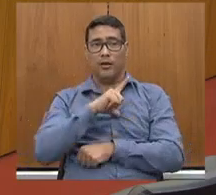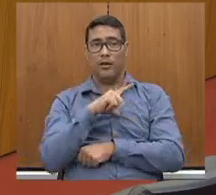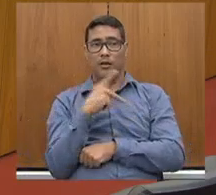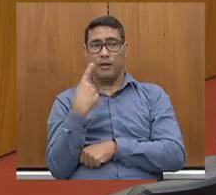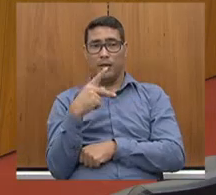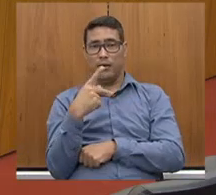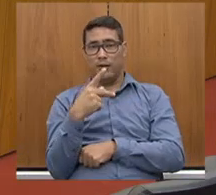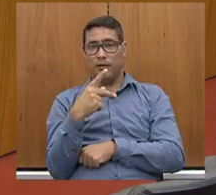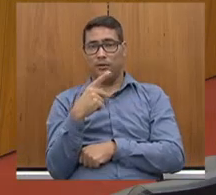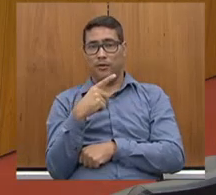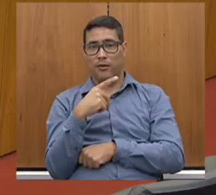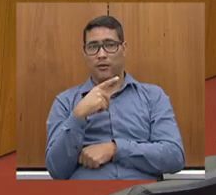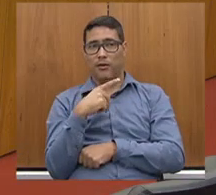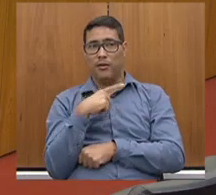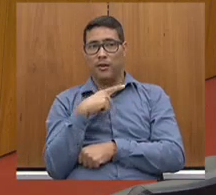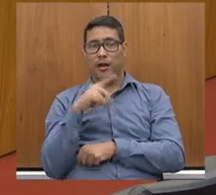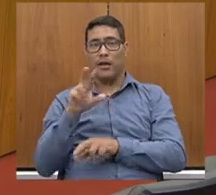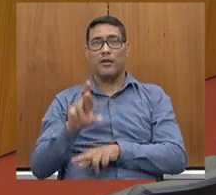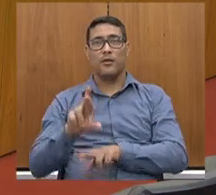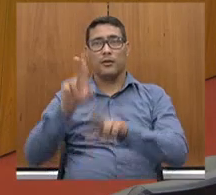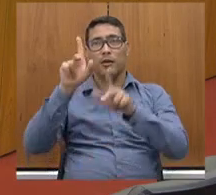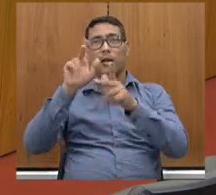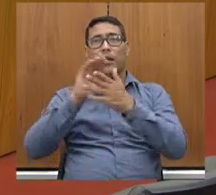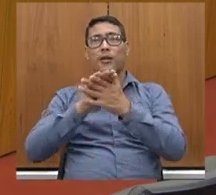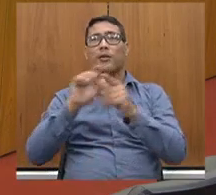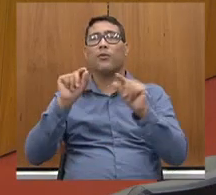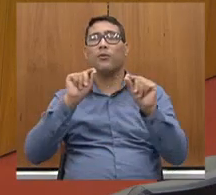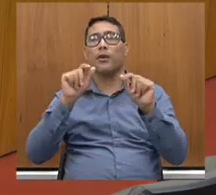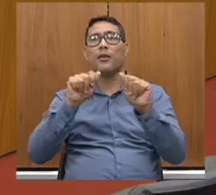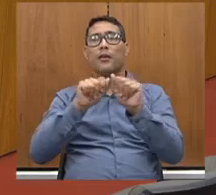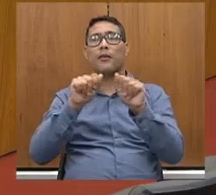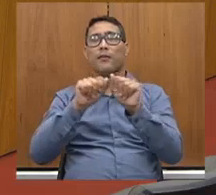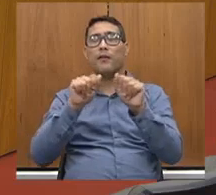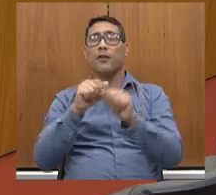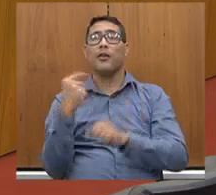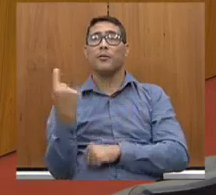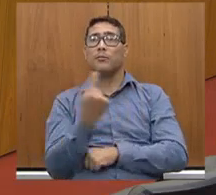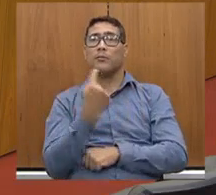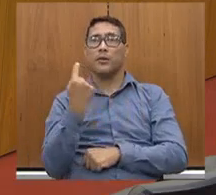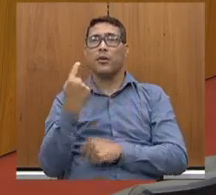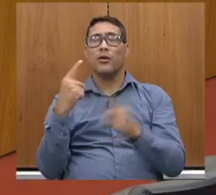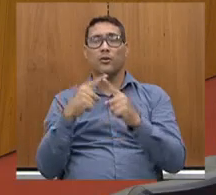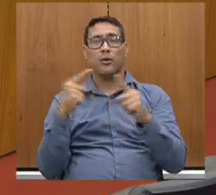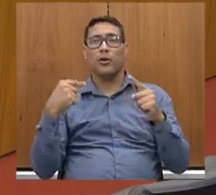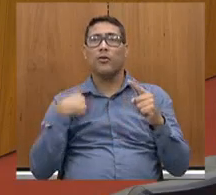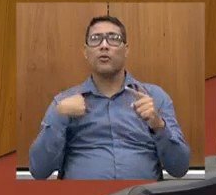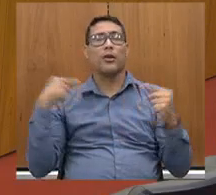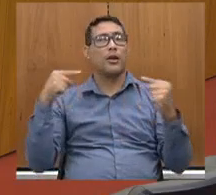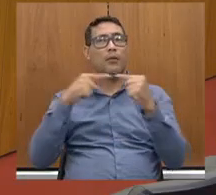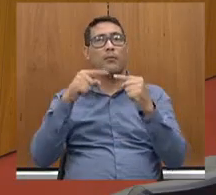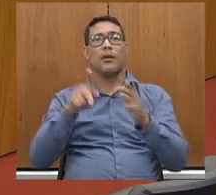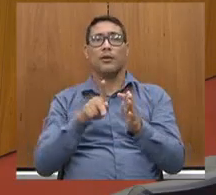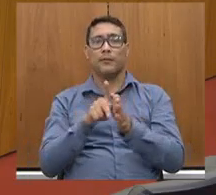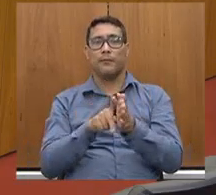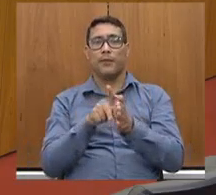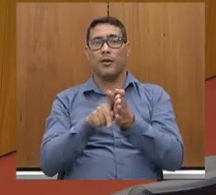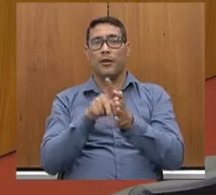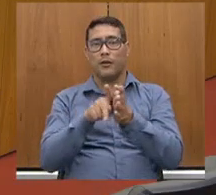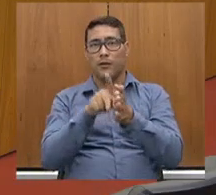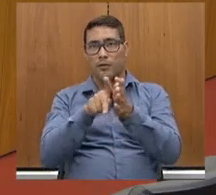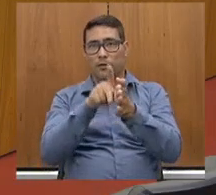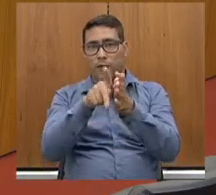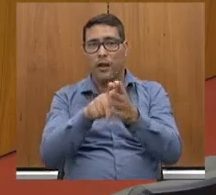a diferença que tem sido, e a diferença, João, que você fez para nós com a questão das ferrovias. Ainda não tem o trem